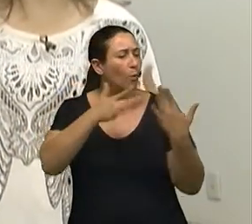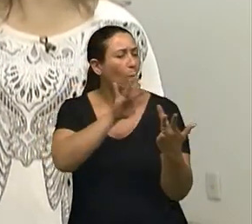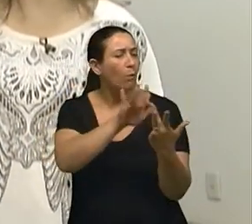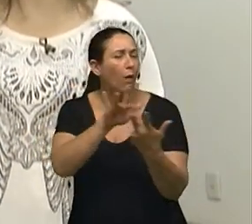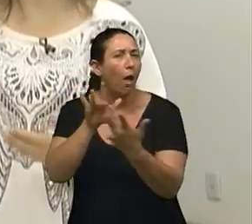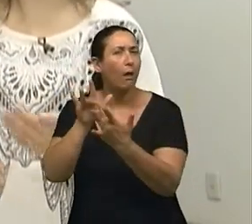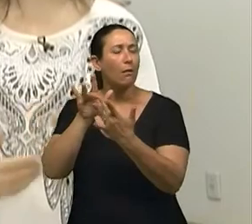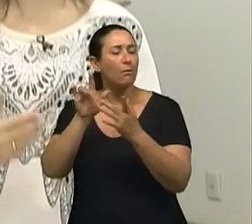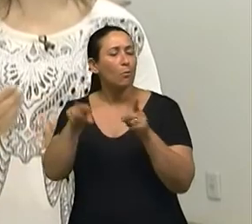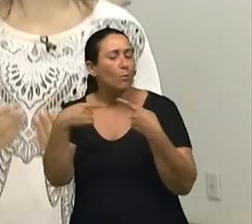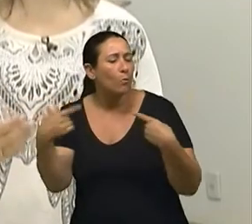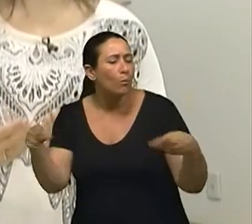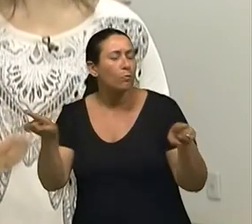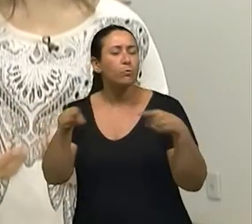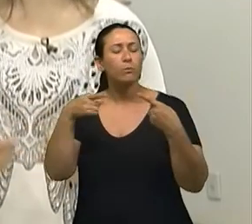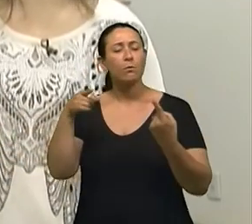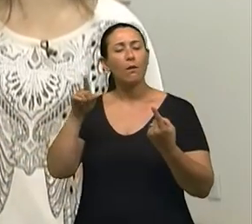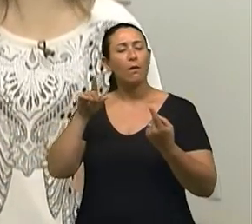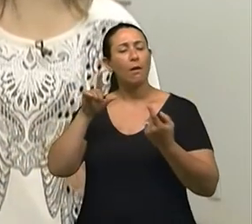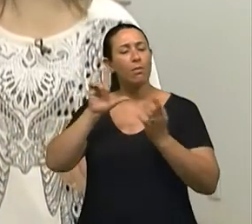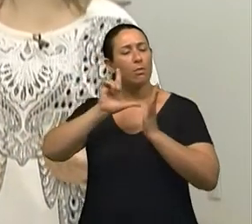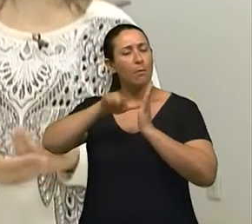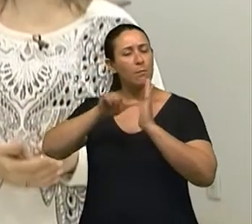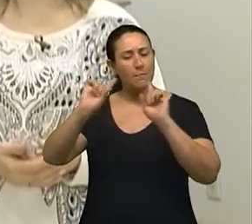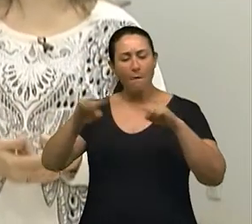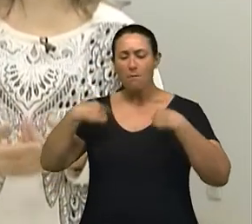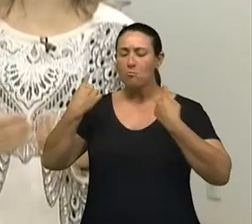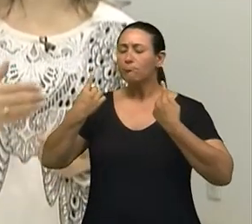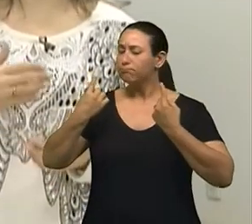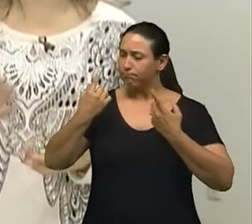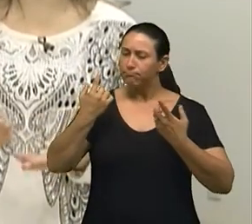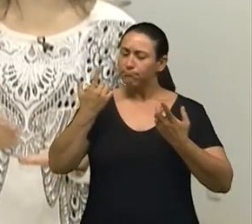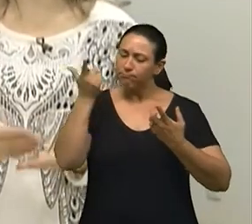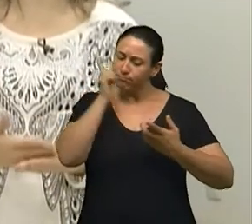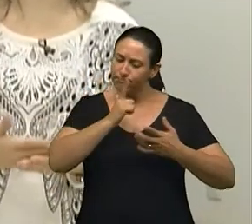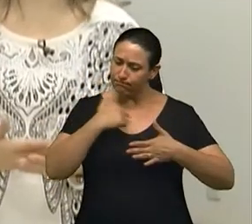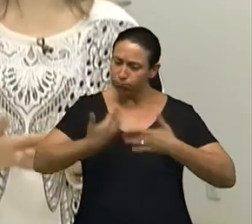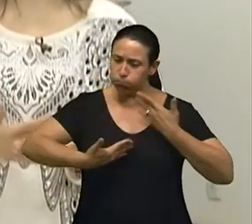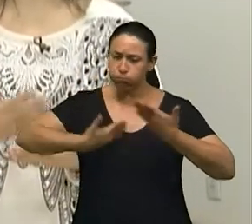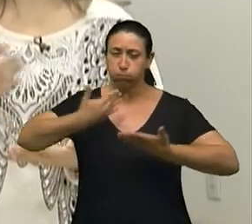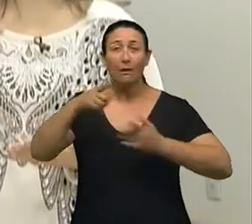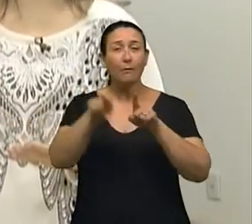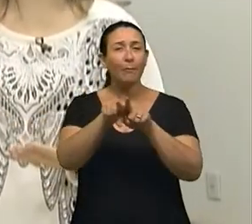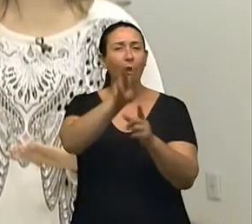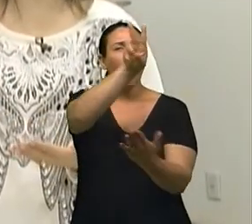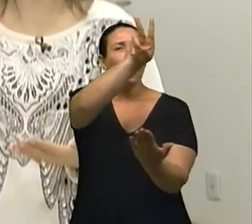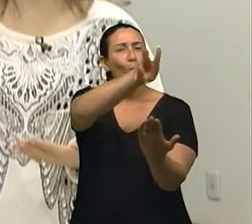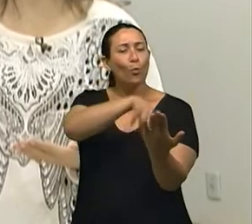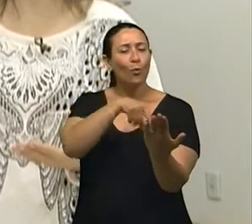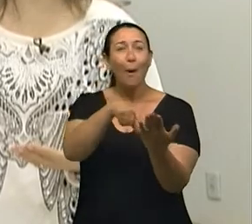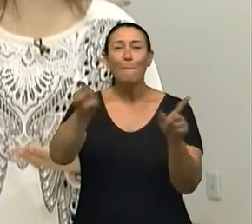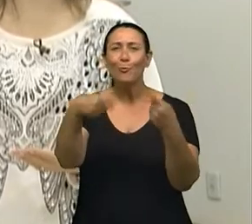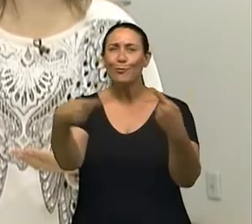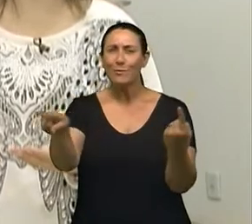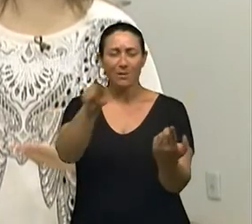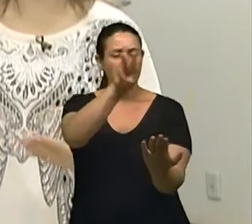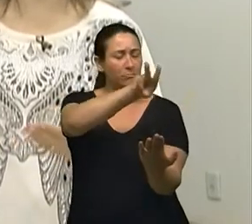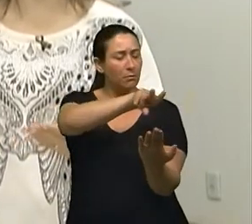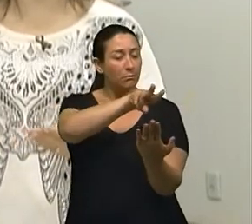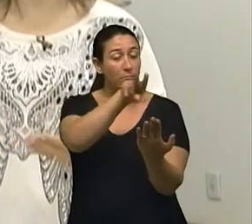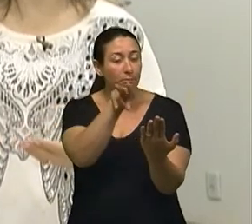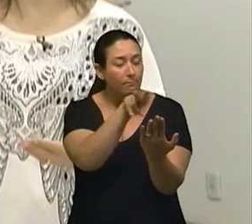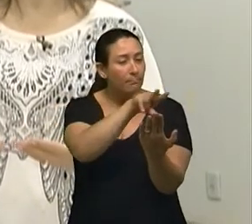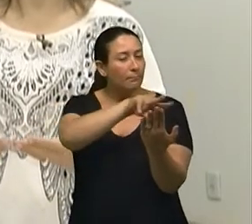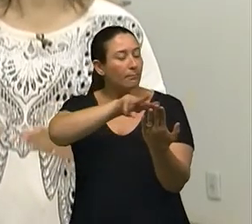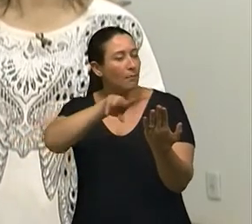ele vencendo os desafios. A leitura de partitura é uma coisa maravilhosa, porque faz com que, de repente, a